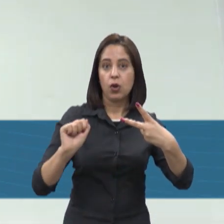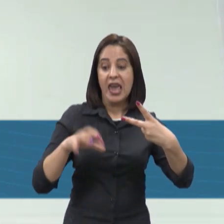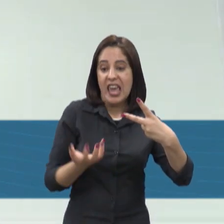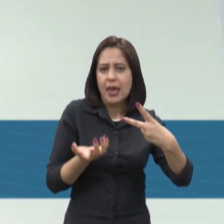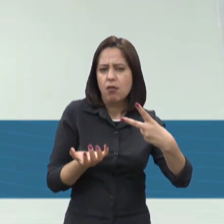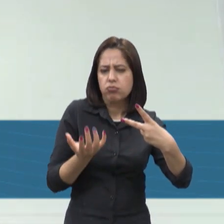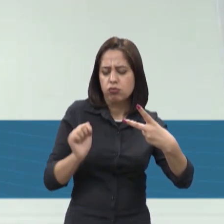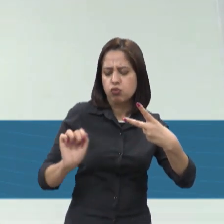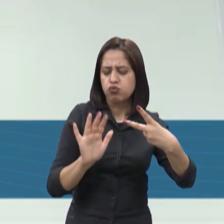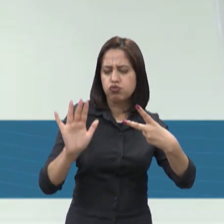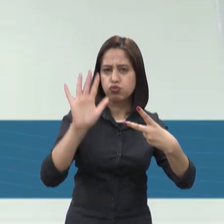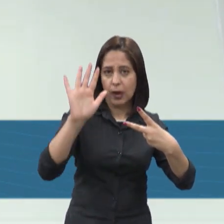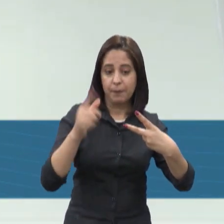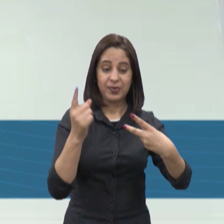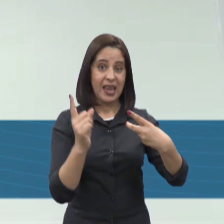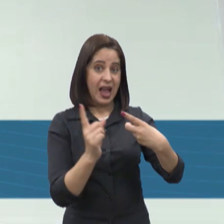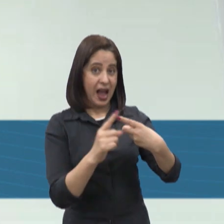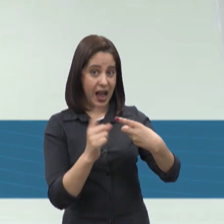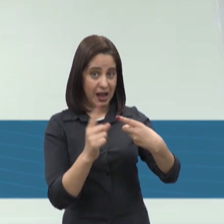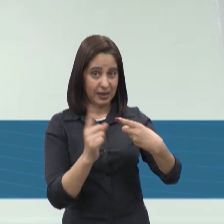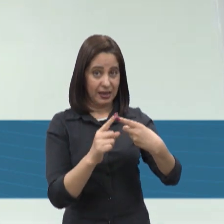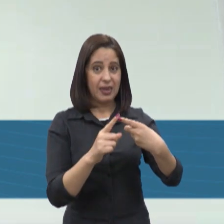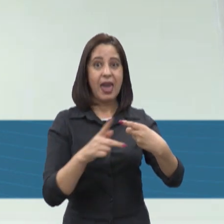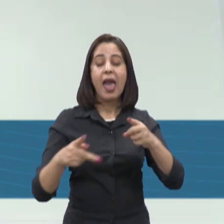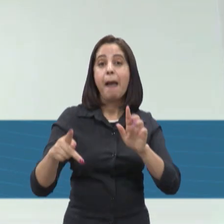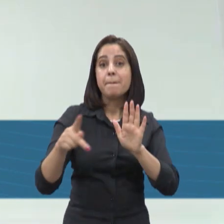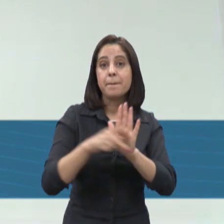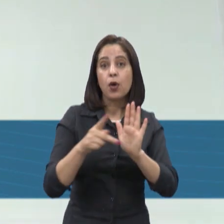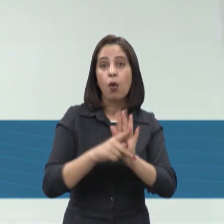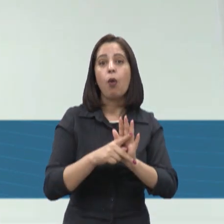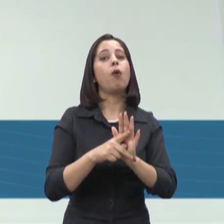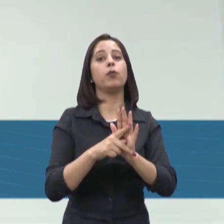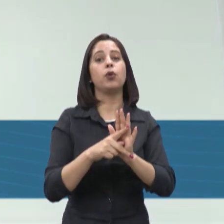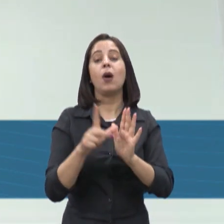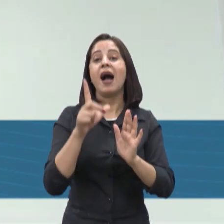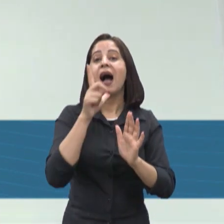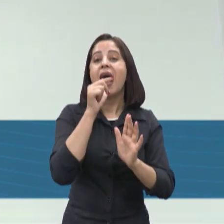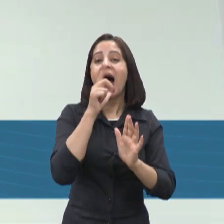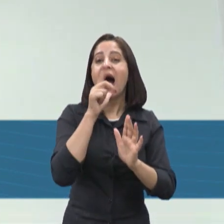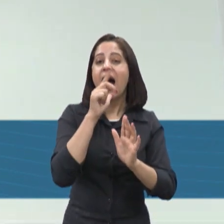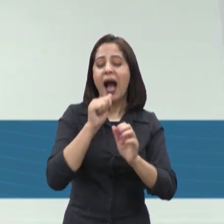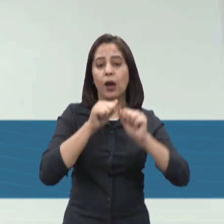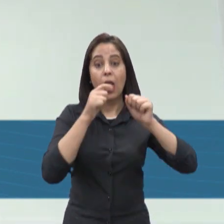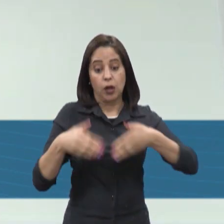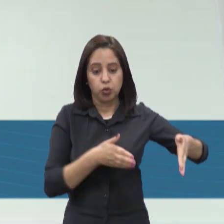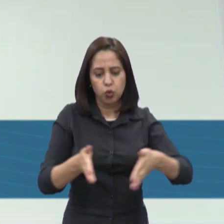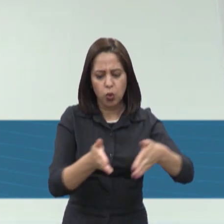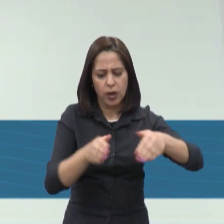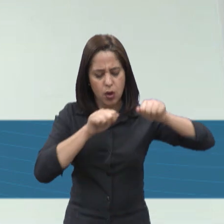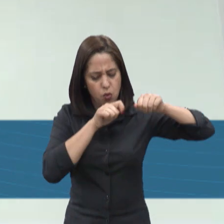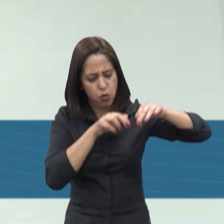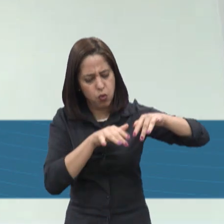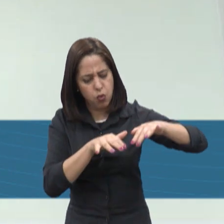hidrelétricas, elas geram energia por meio da força das águas dos rios, que a gente